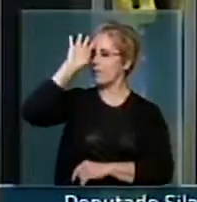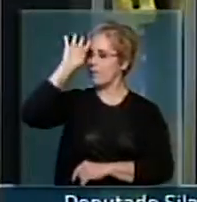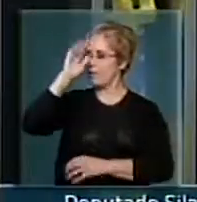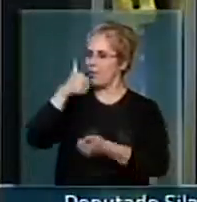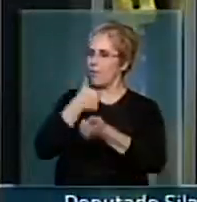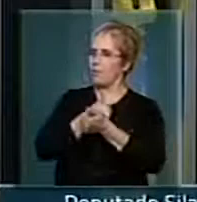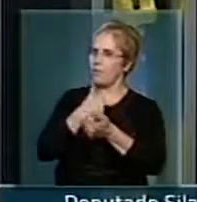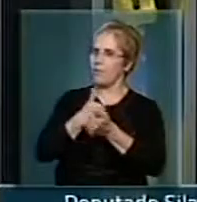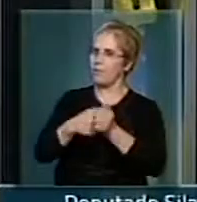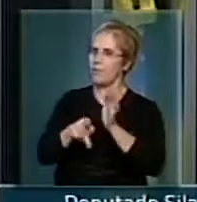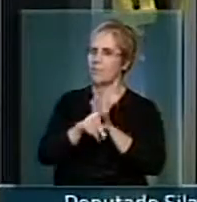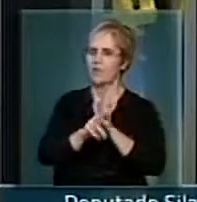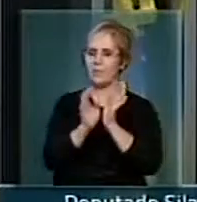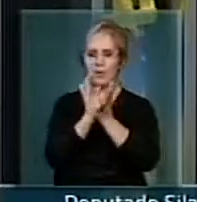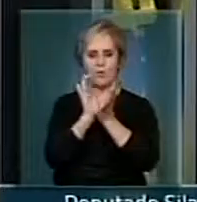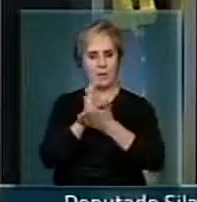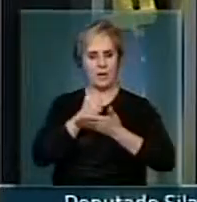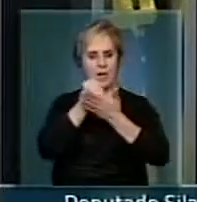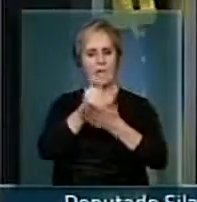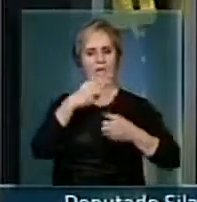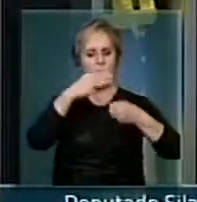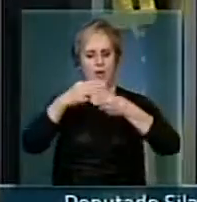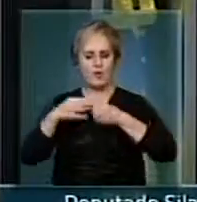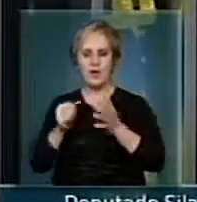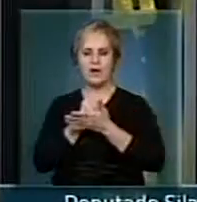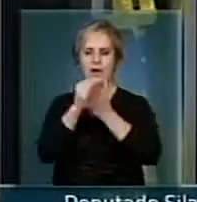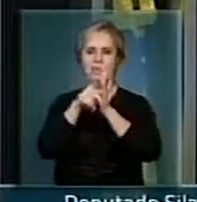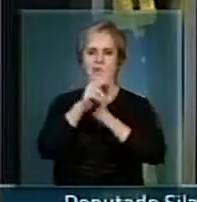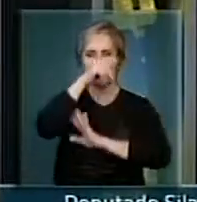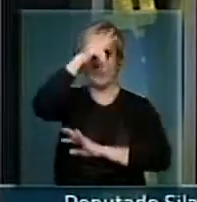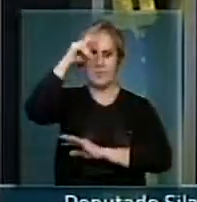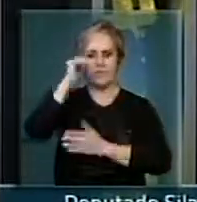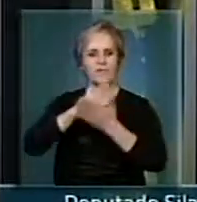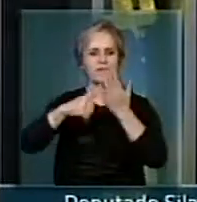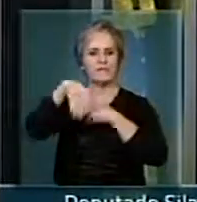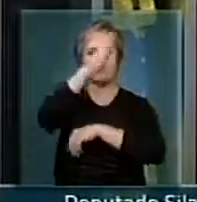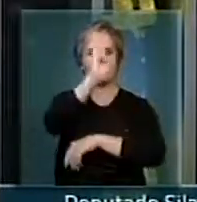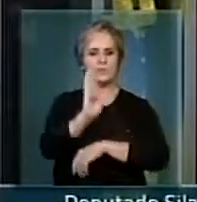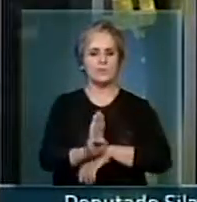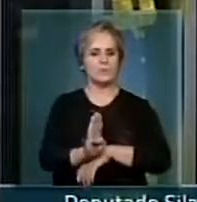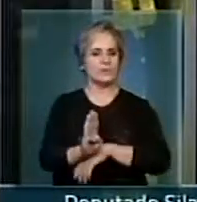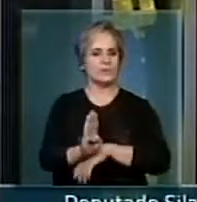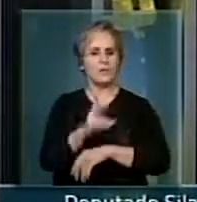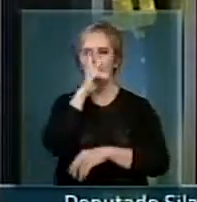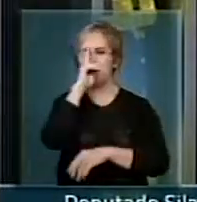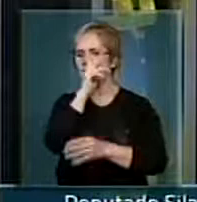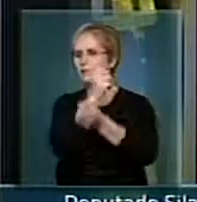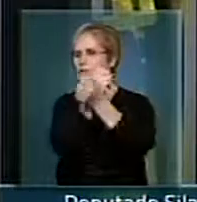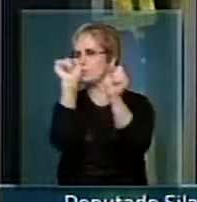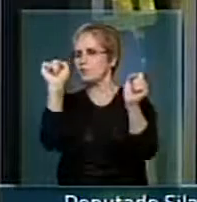dos municipalistas, dos prefeitos brasileiros, praticamente impossível.